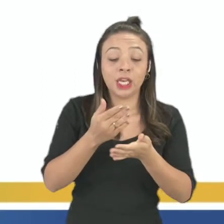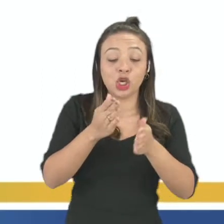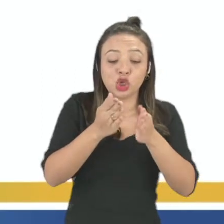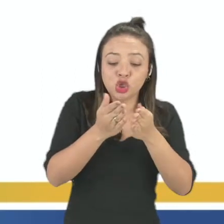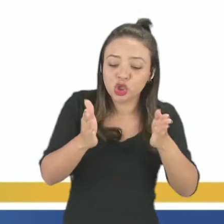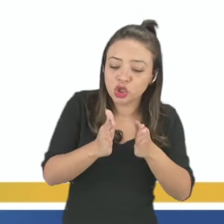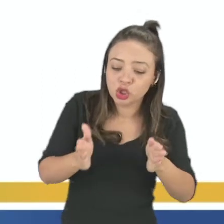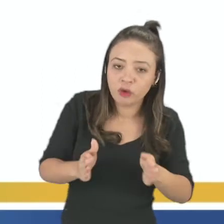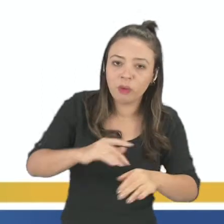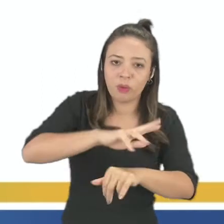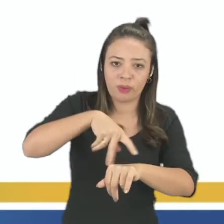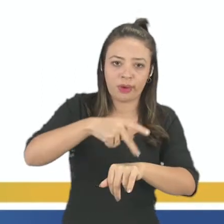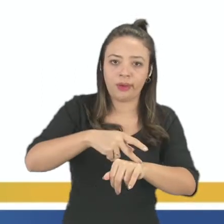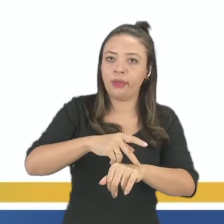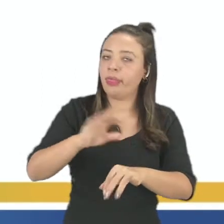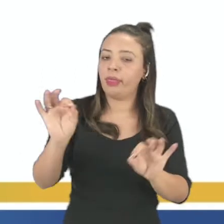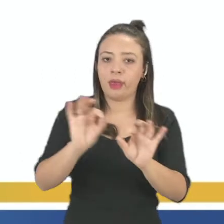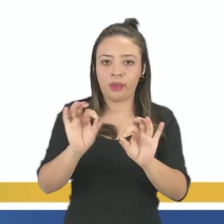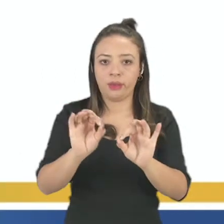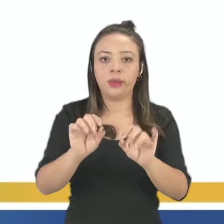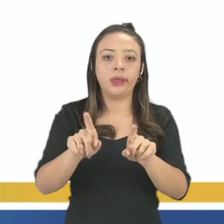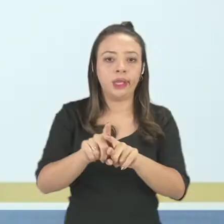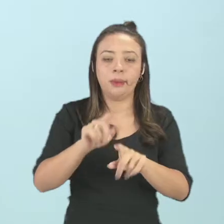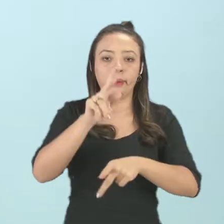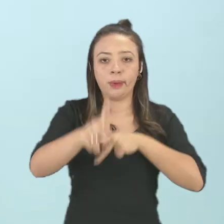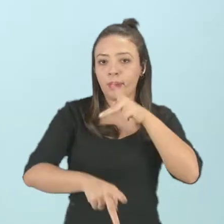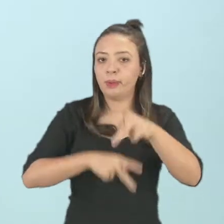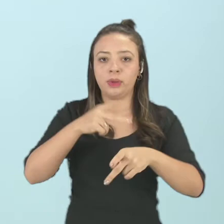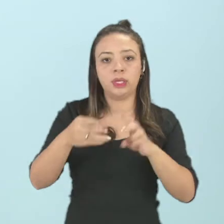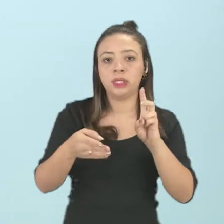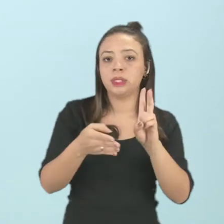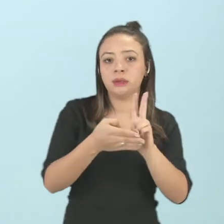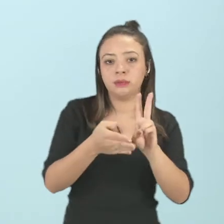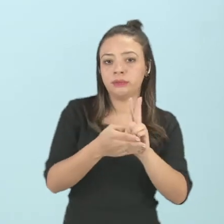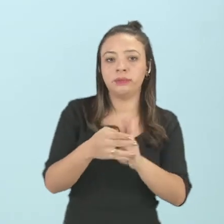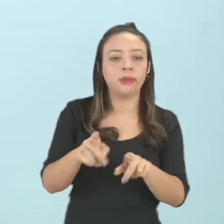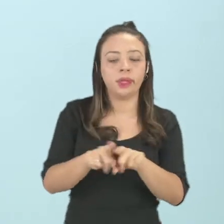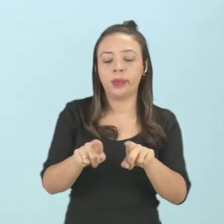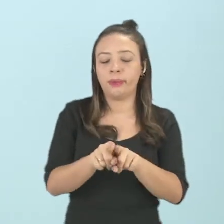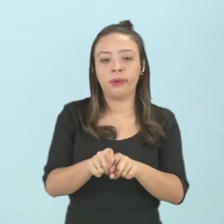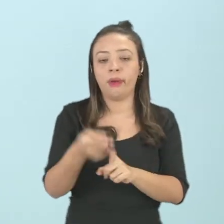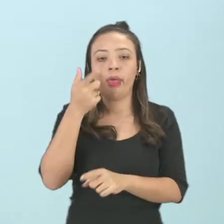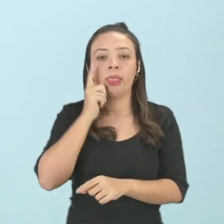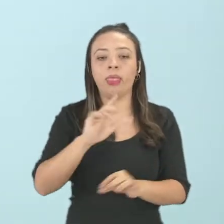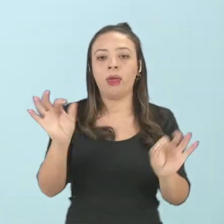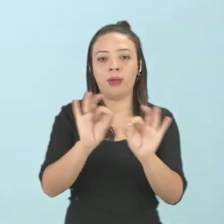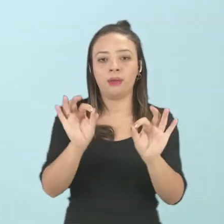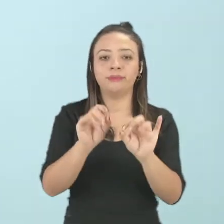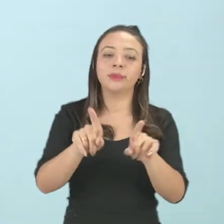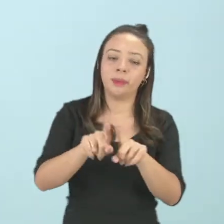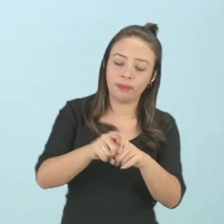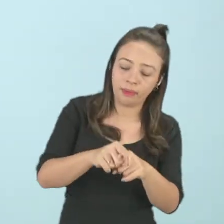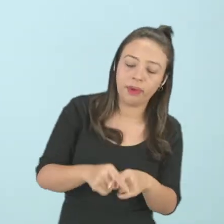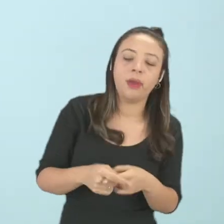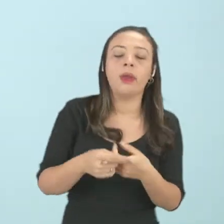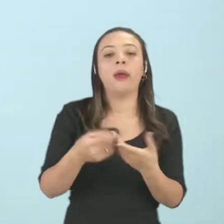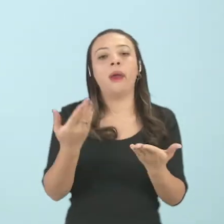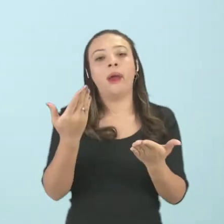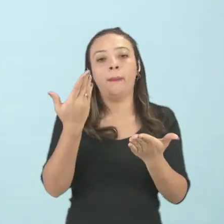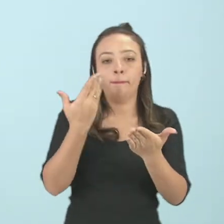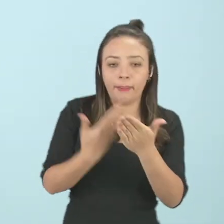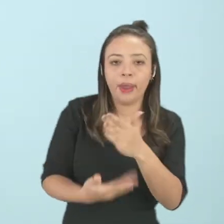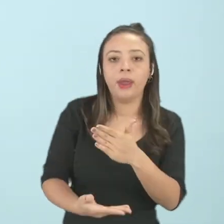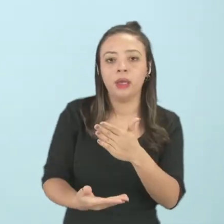país e principalmente para as comunidades tradicionais e isso também vai prejudicar, tá? A questão ambiental daquele